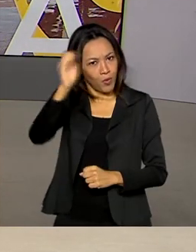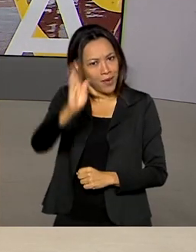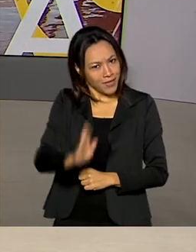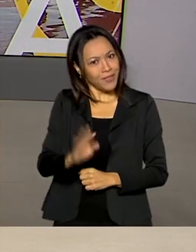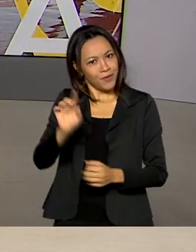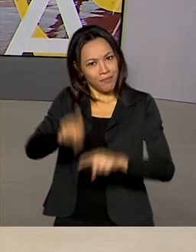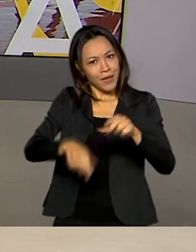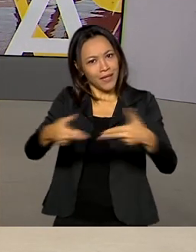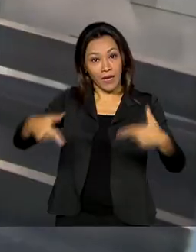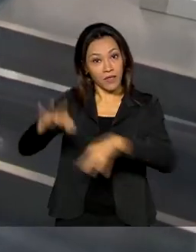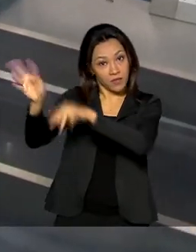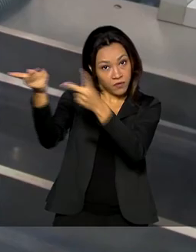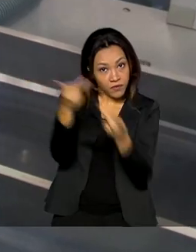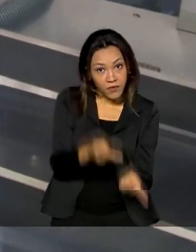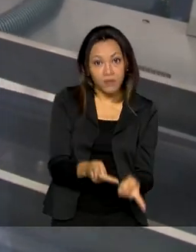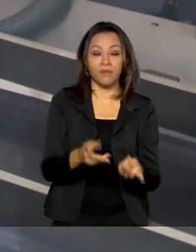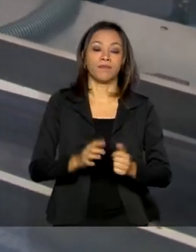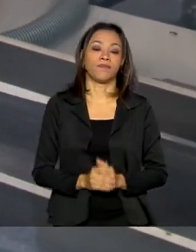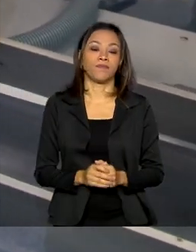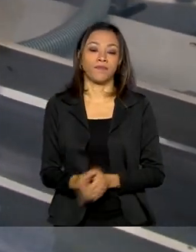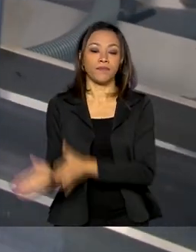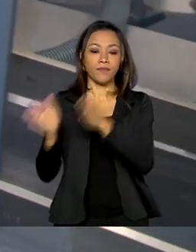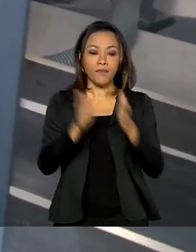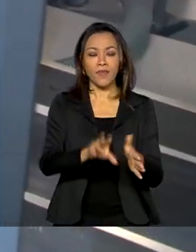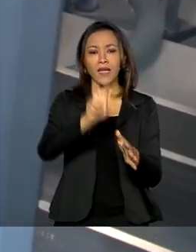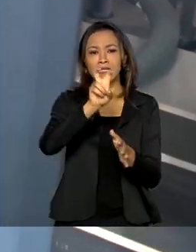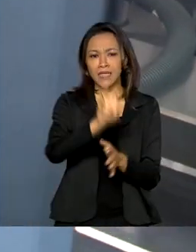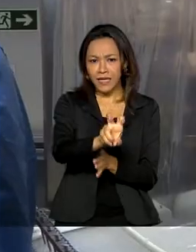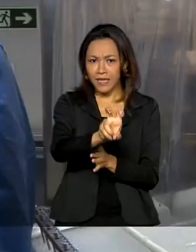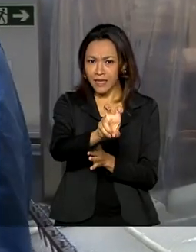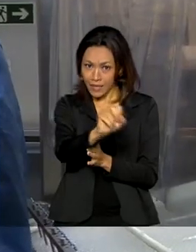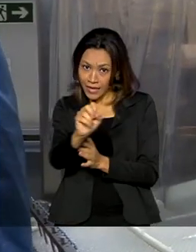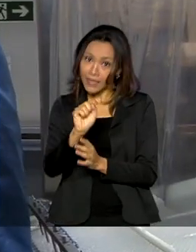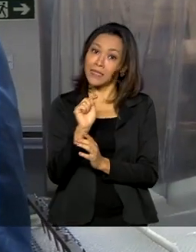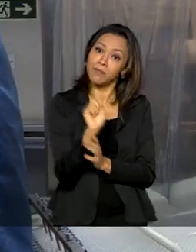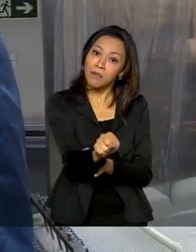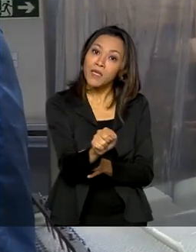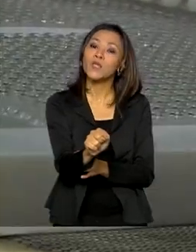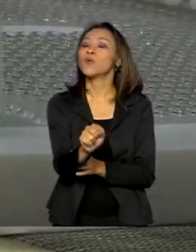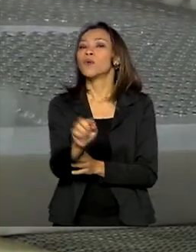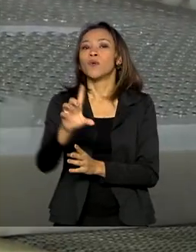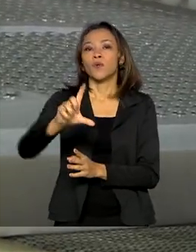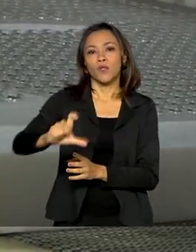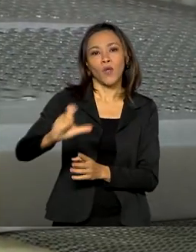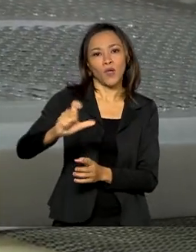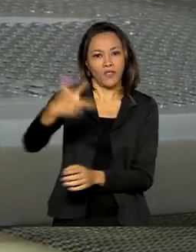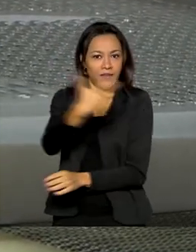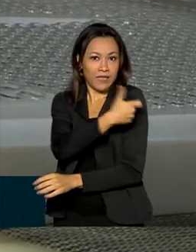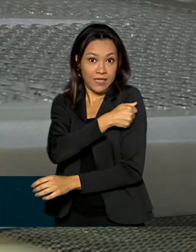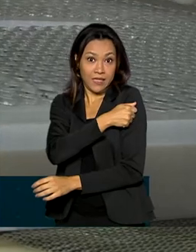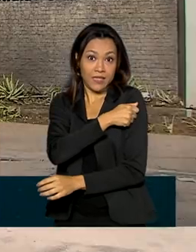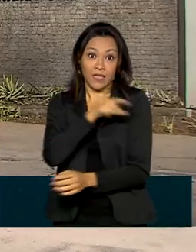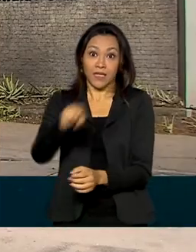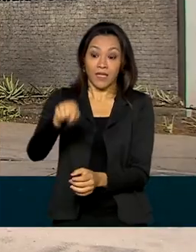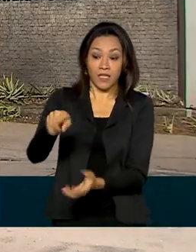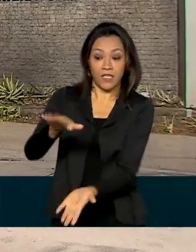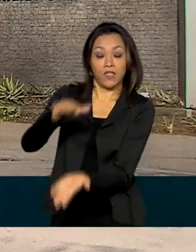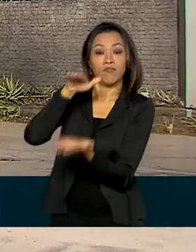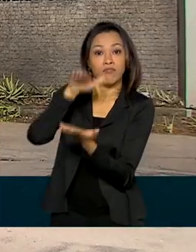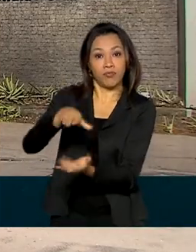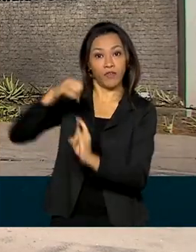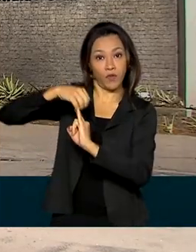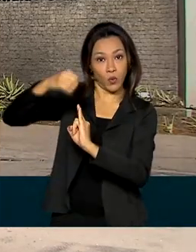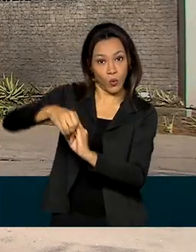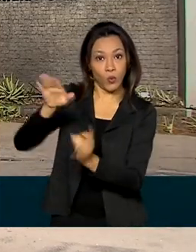importada. As 500 mil doses de vacinas contra a Covid-19 que saíram da Fiocruz no Rio de Janeiro